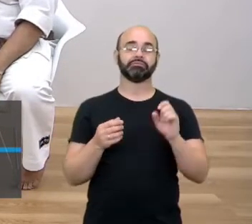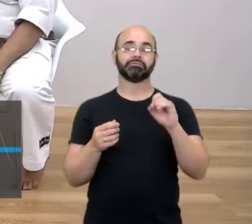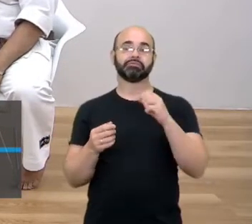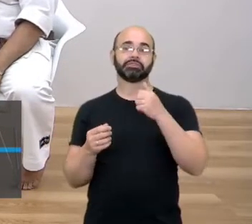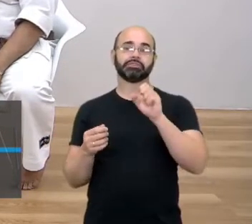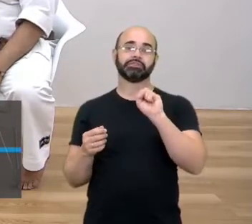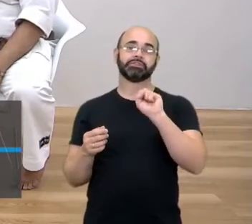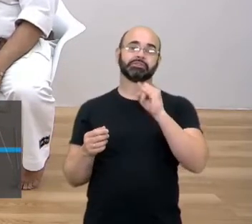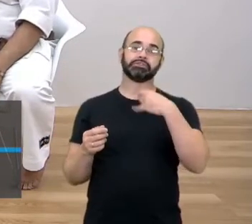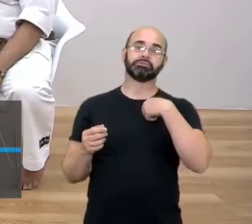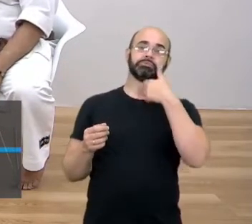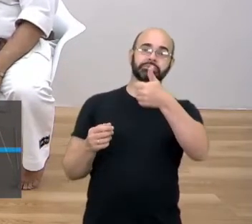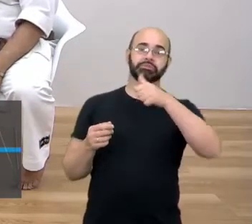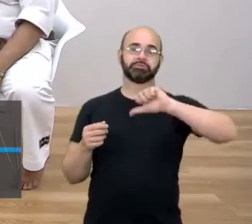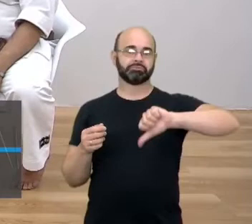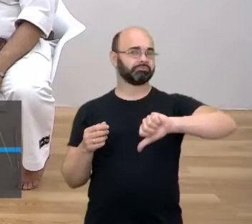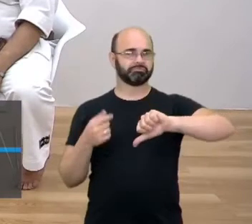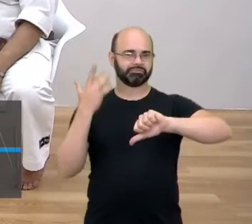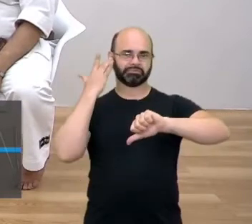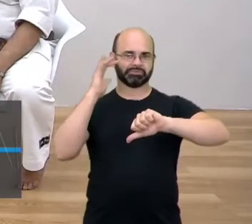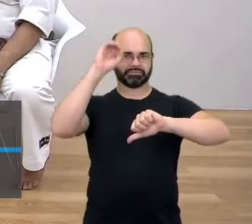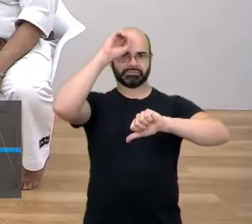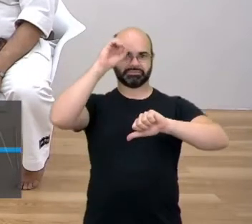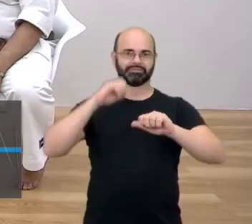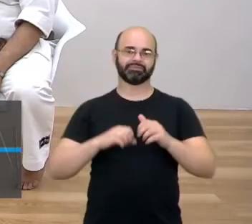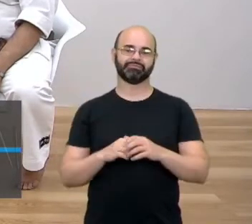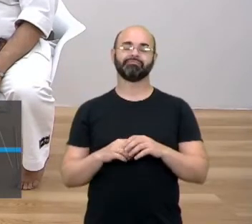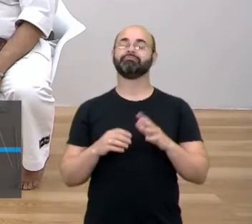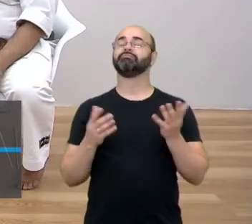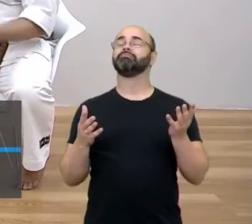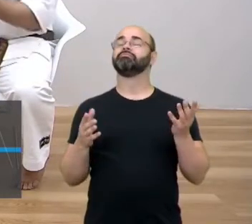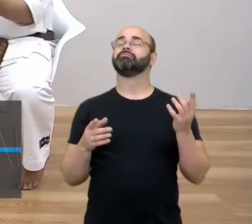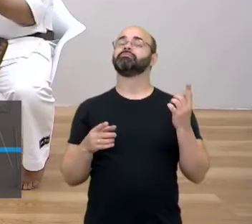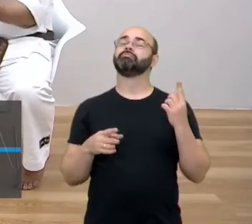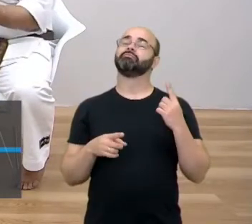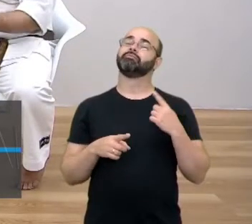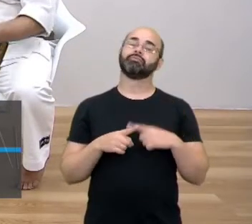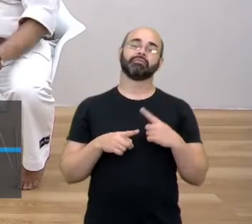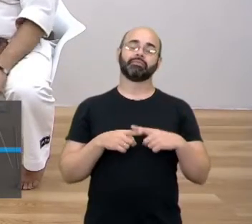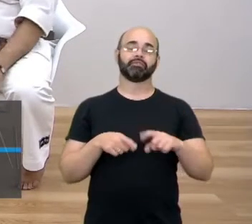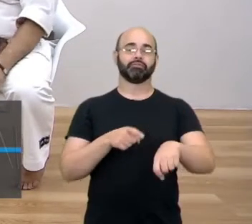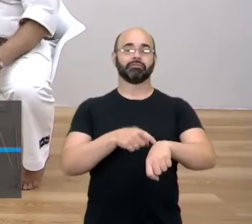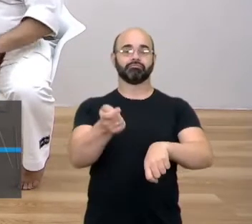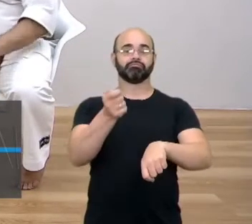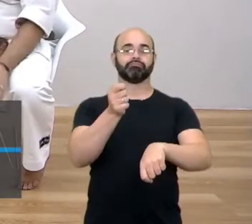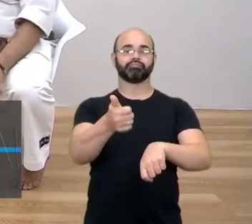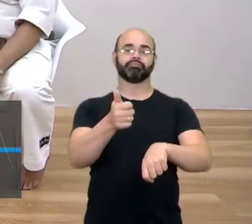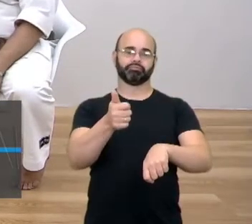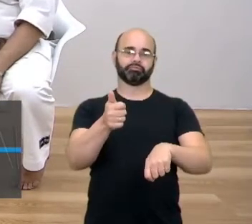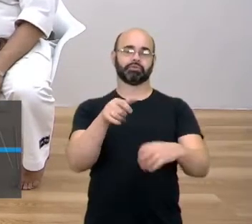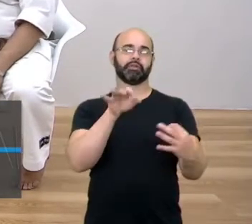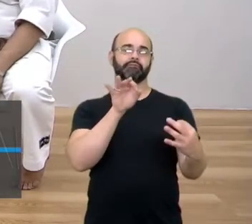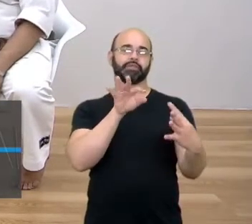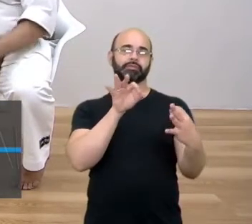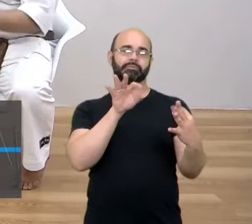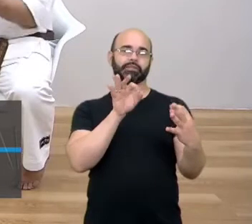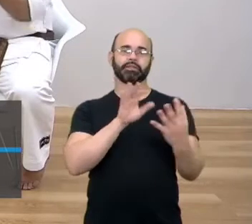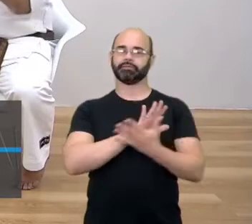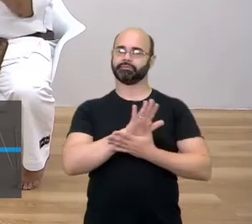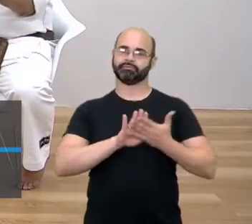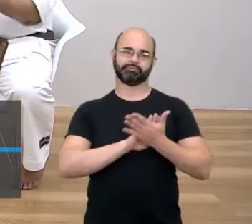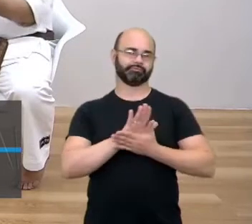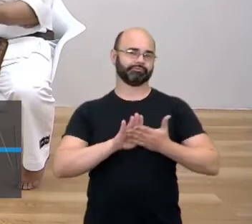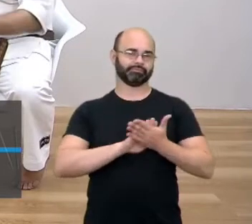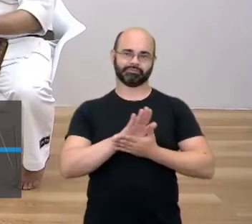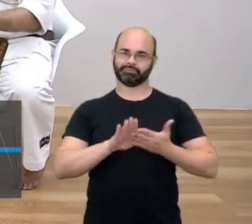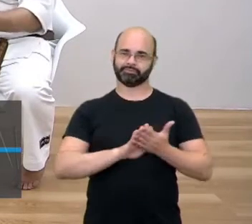não, não É complicado, né? É que assim, geralmente, na hora, não tem nenhum feedback. Eles vão